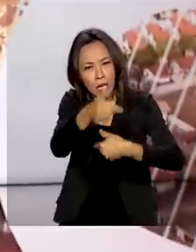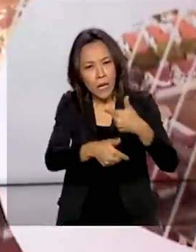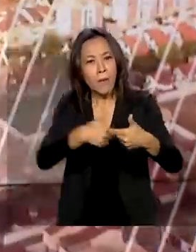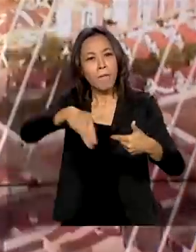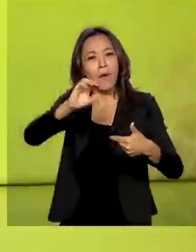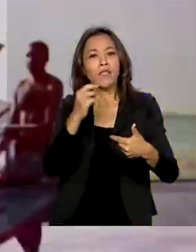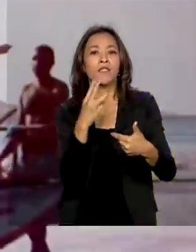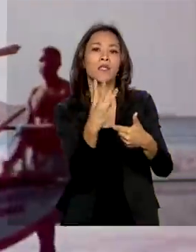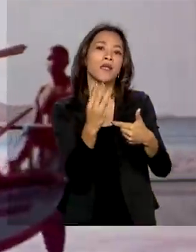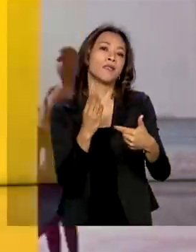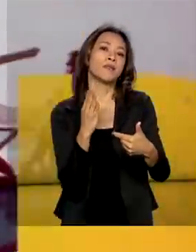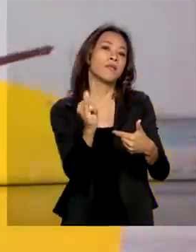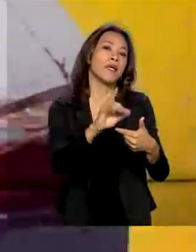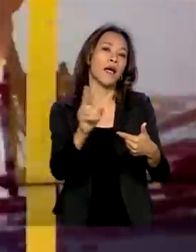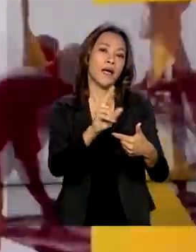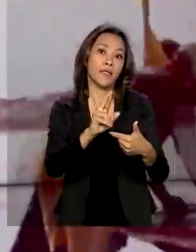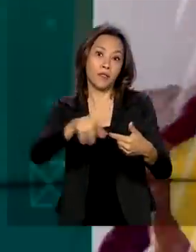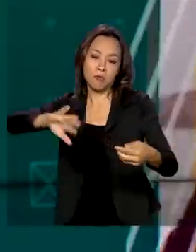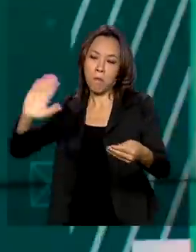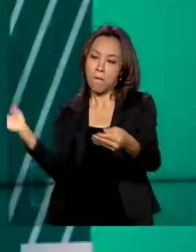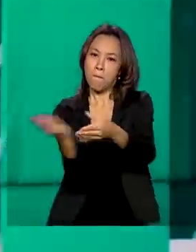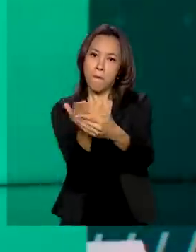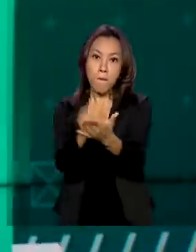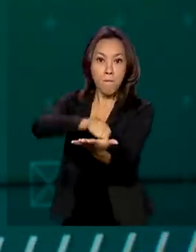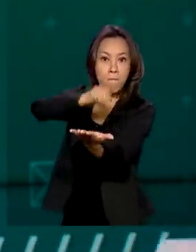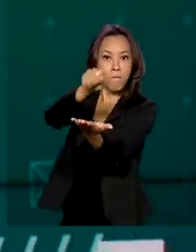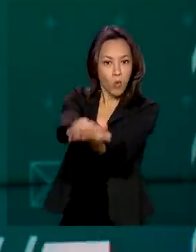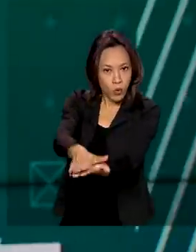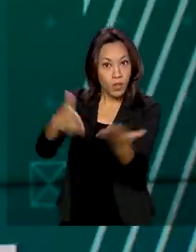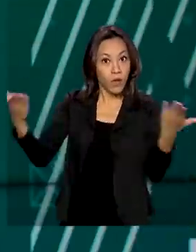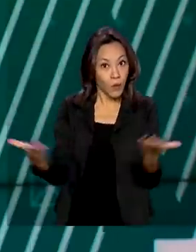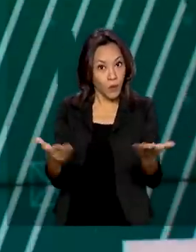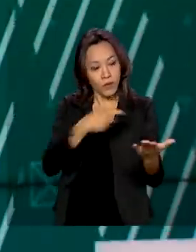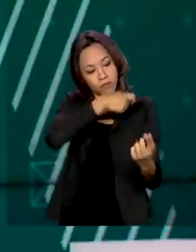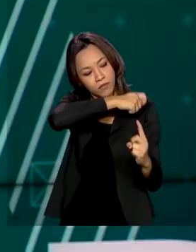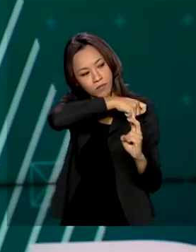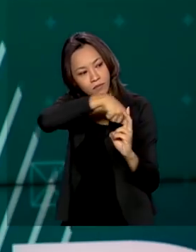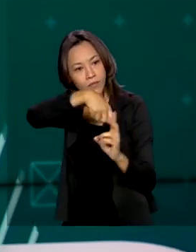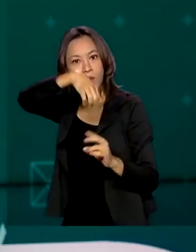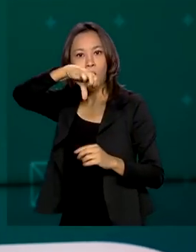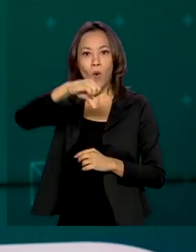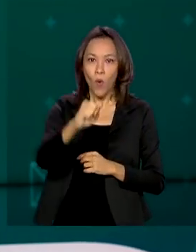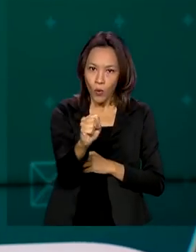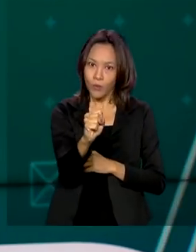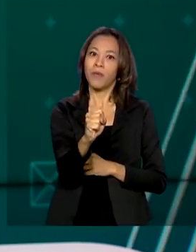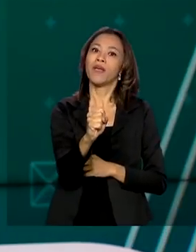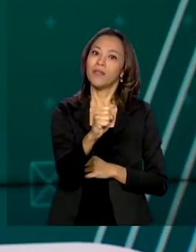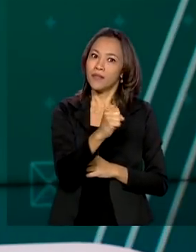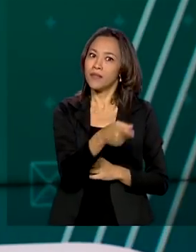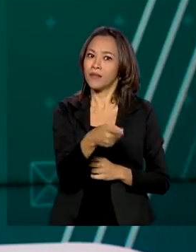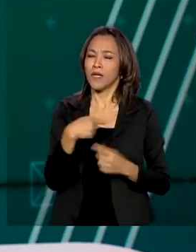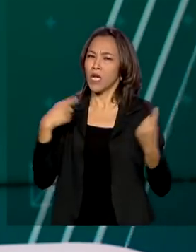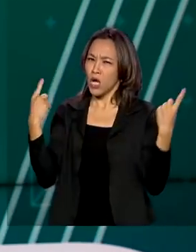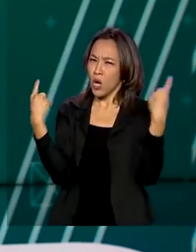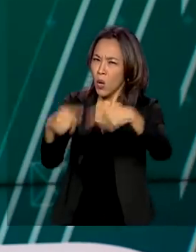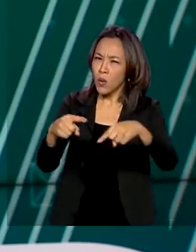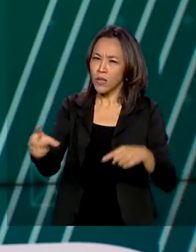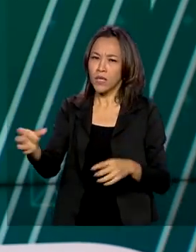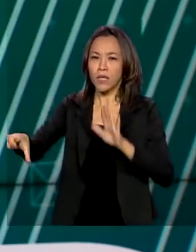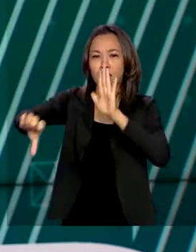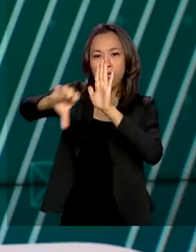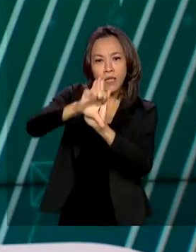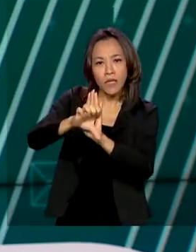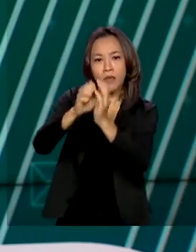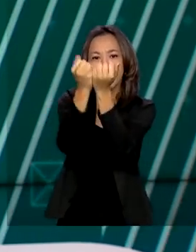na aplicação de multas. Essa semana, a ação completa oito meses de atuação na repressão a crimes ambientais na Amazônia